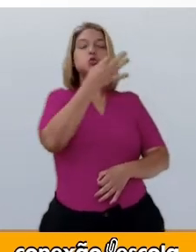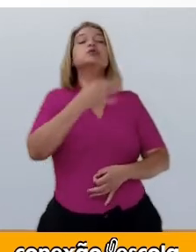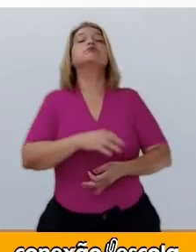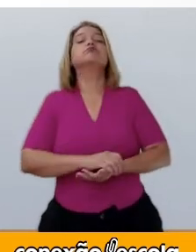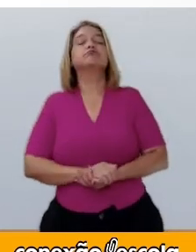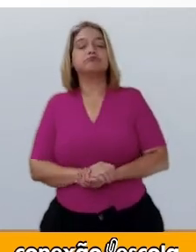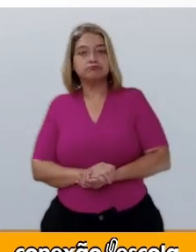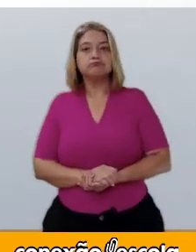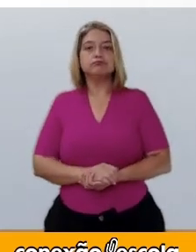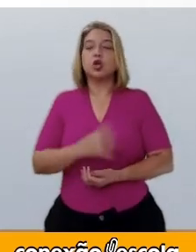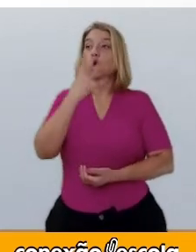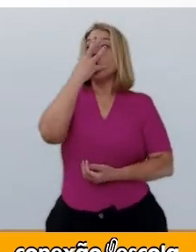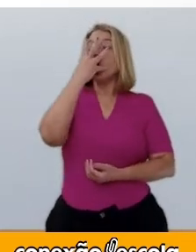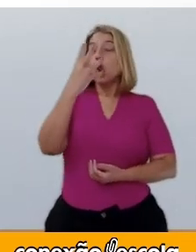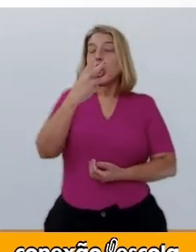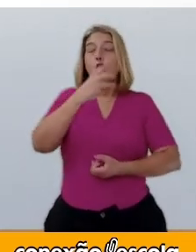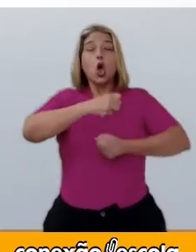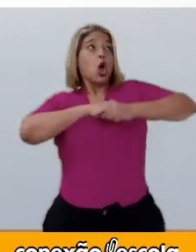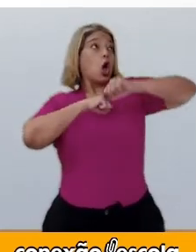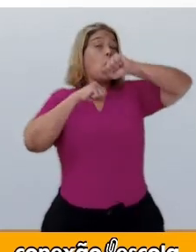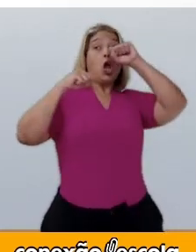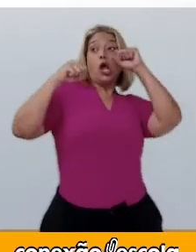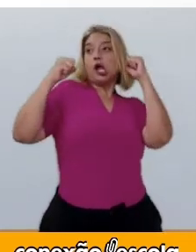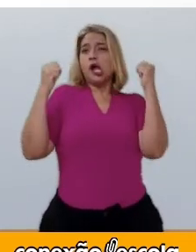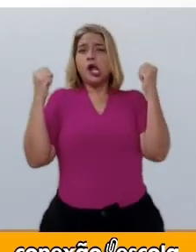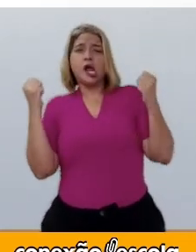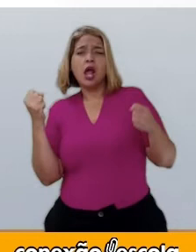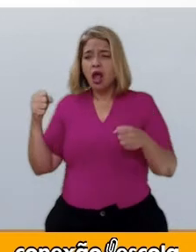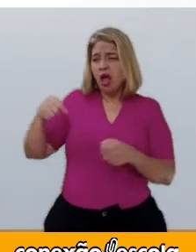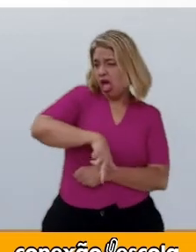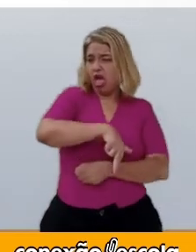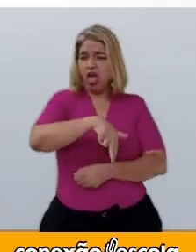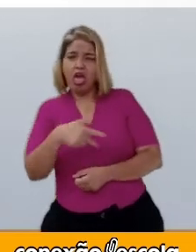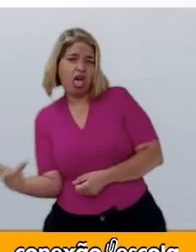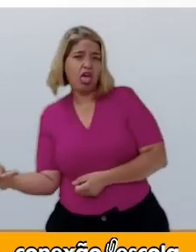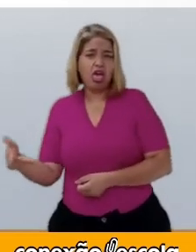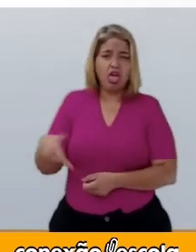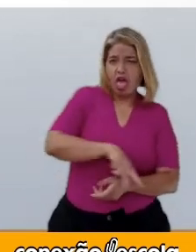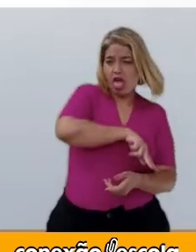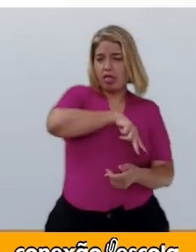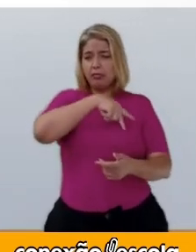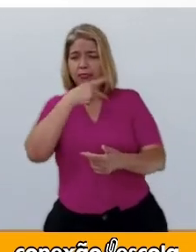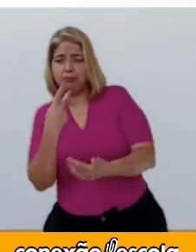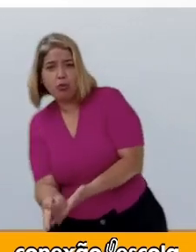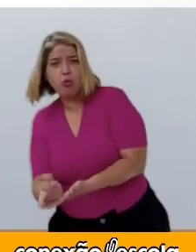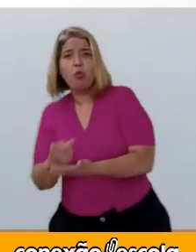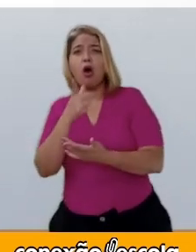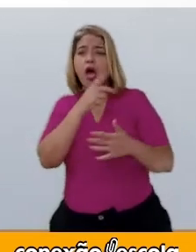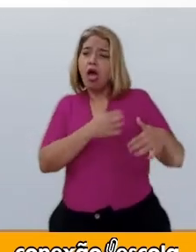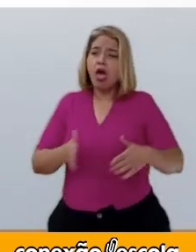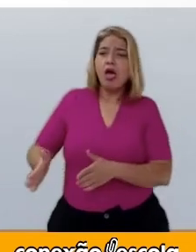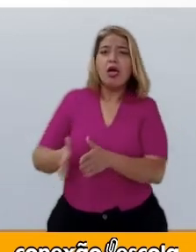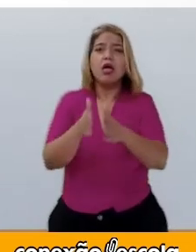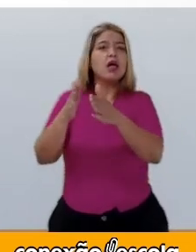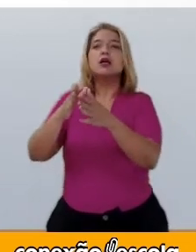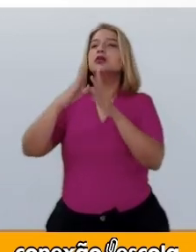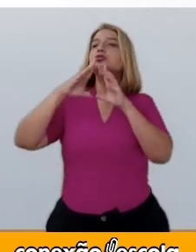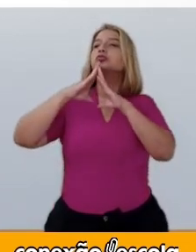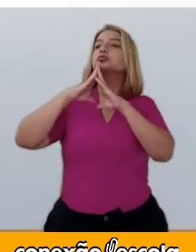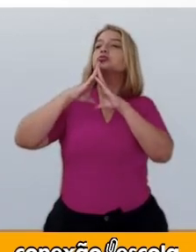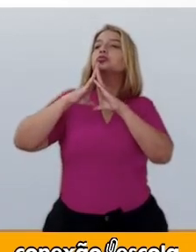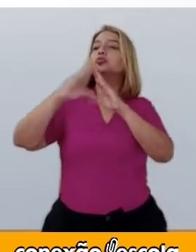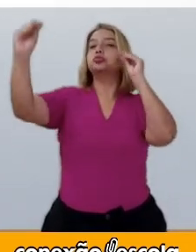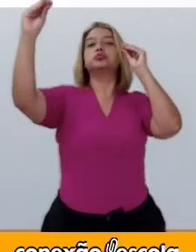malvado acordou, saiu tropeçando e caiu no rio para nunca